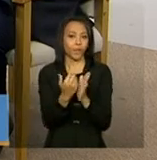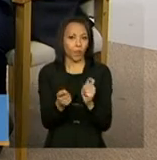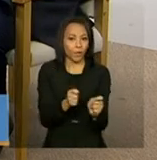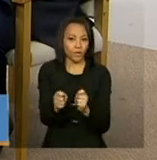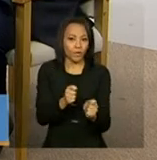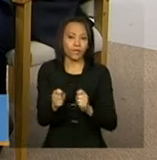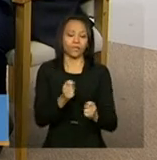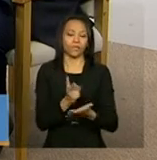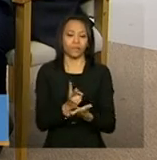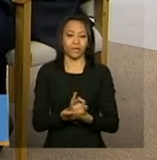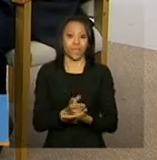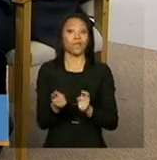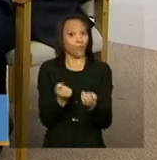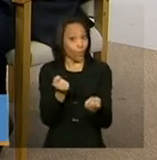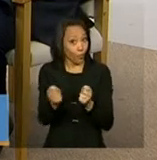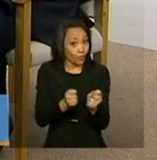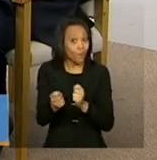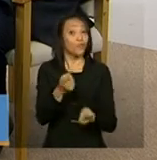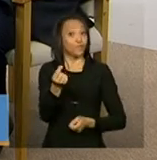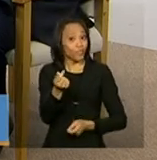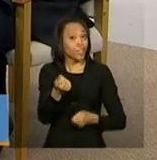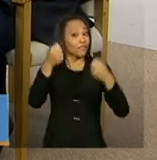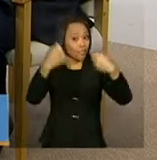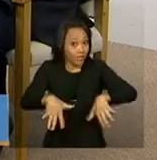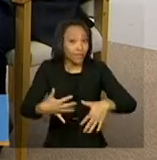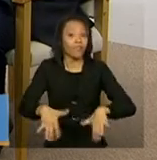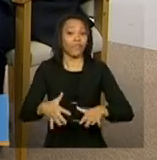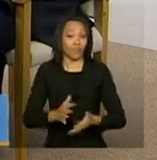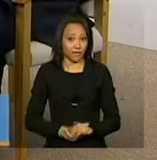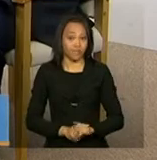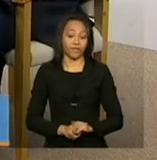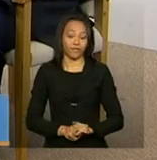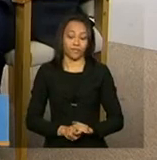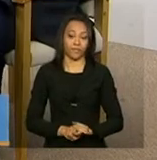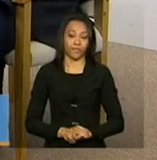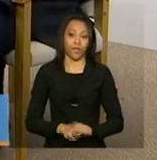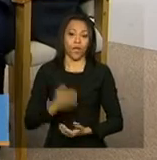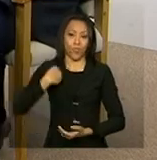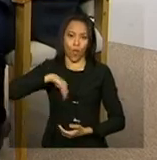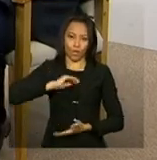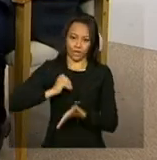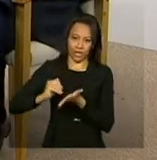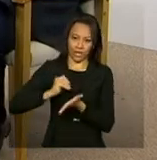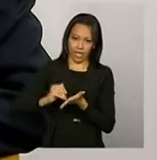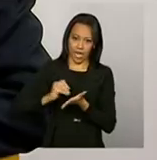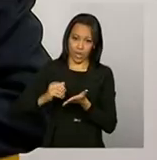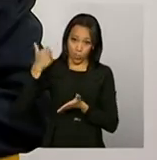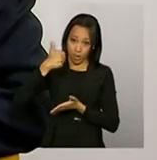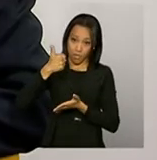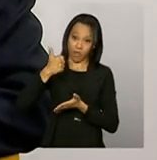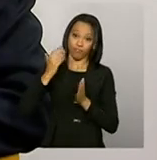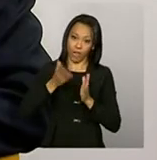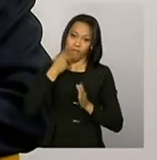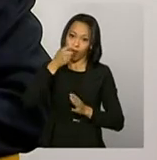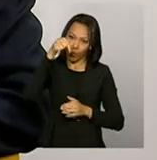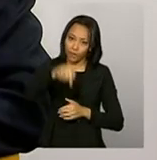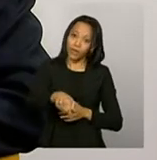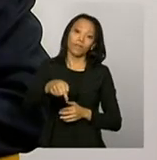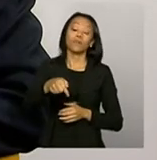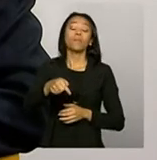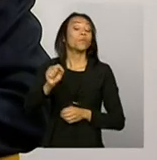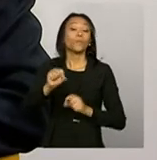Controlando como é que o dinheiro está sendo gasto. Controlando como o dinheiro está sendo gasto. O nosso secretário falou no primeiro bloco a respeito